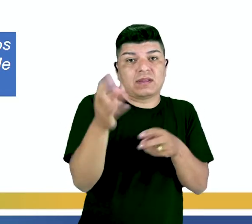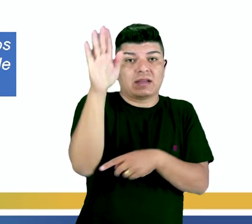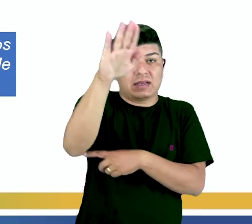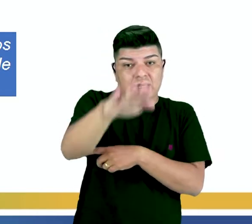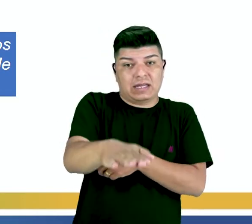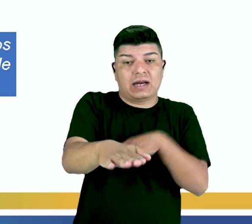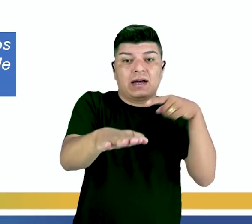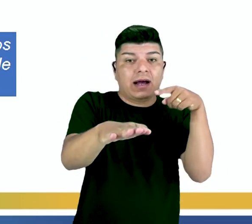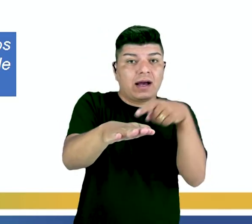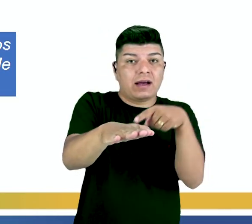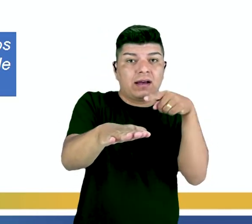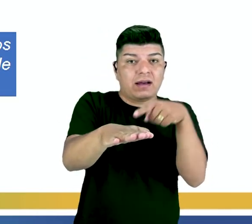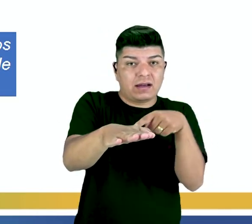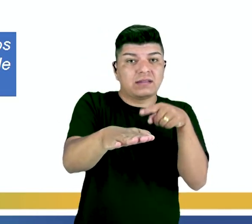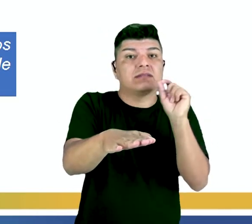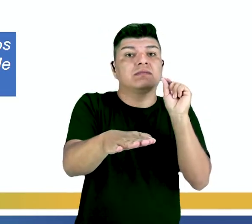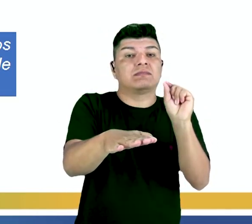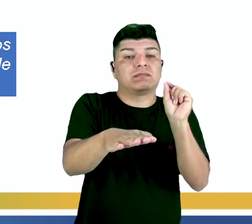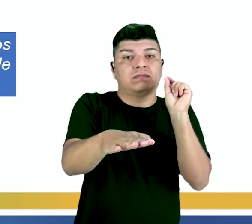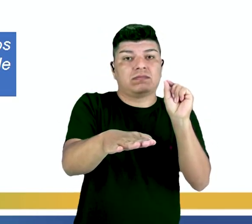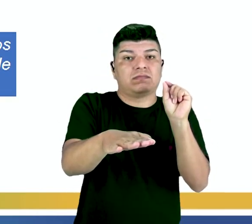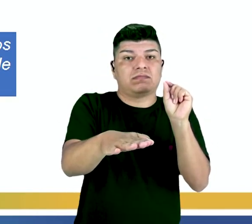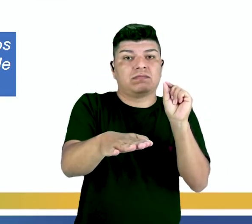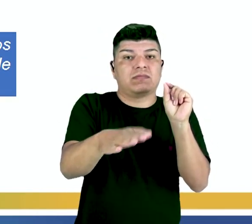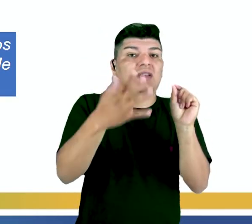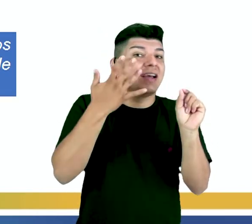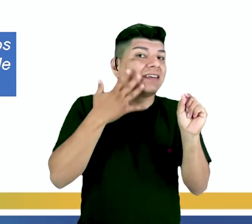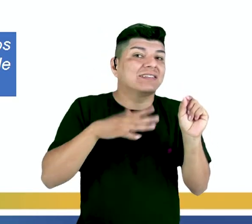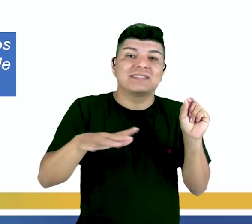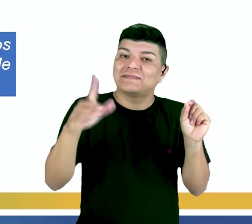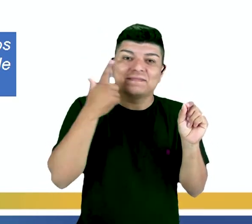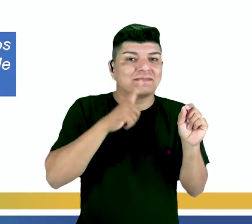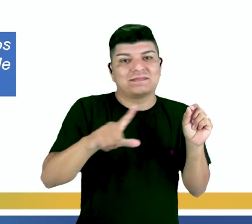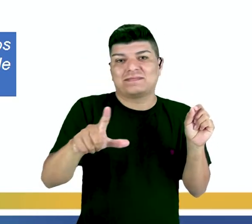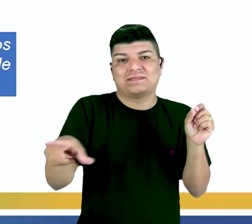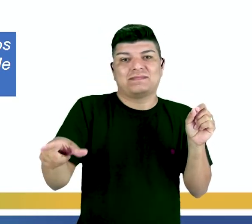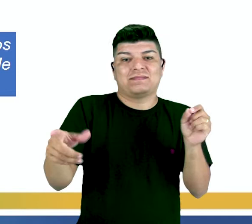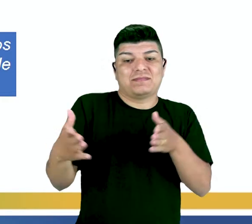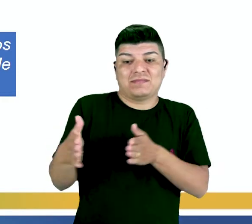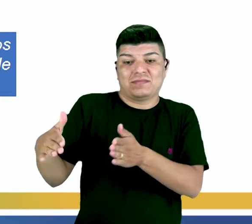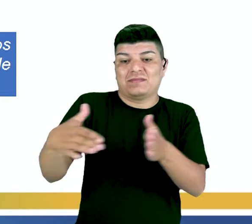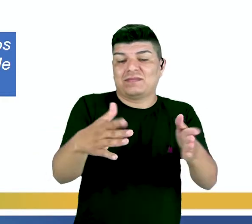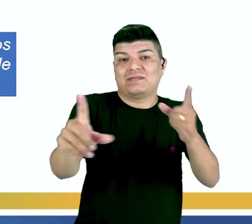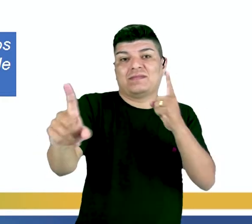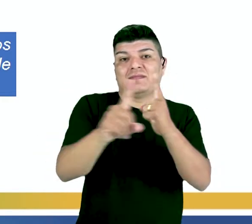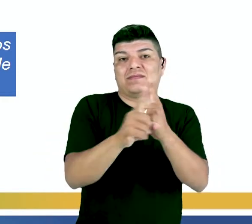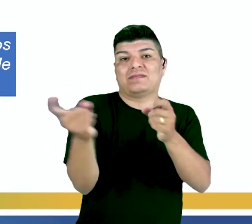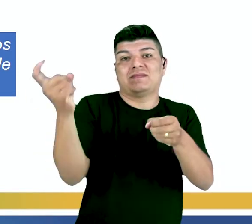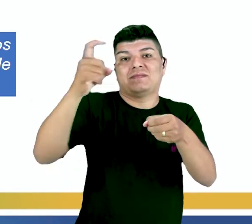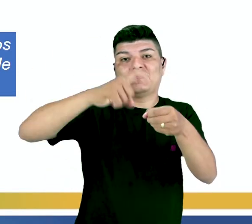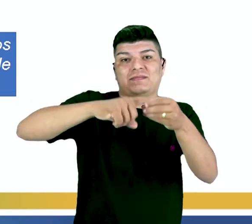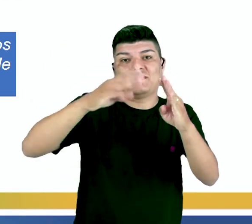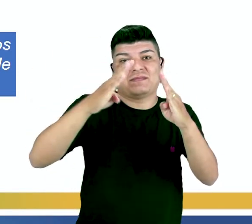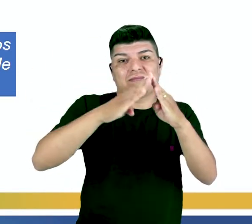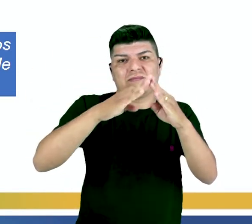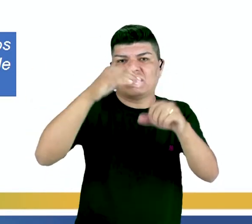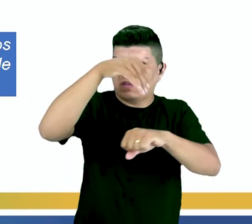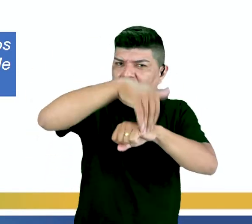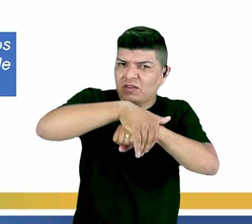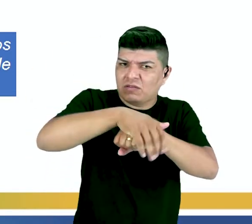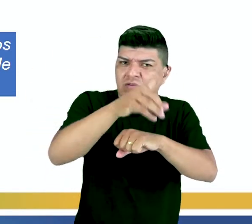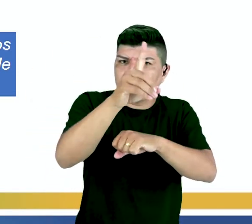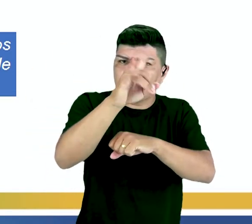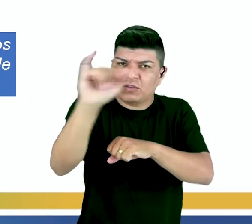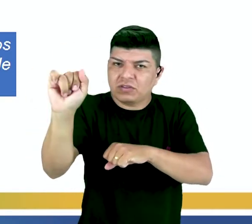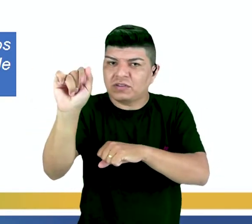demarcando o momento que eles não conseguiram encontrar o caminho de volta para casa. Não era de noite, nem era